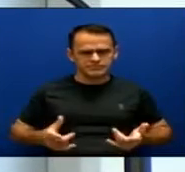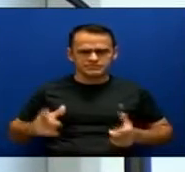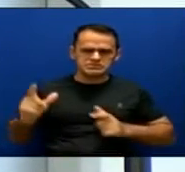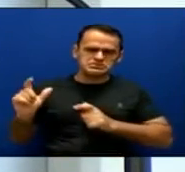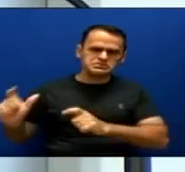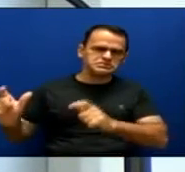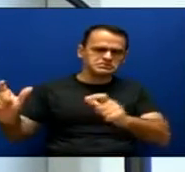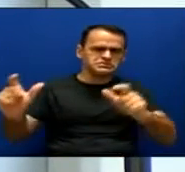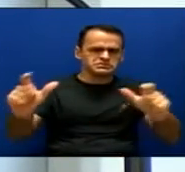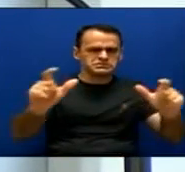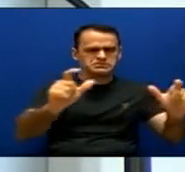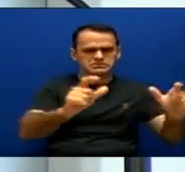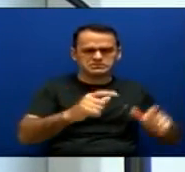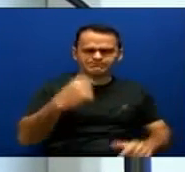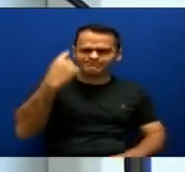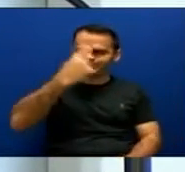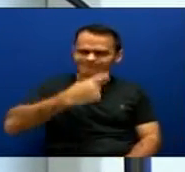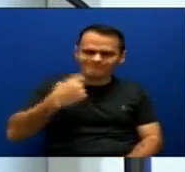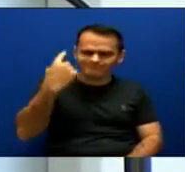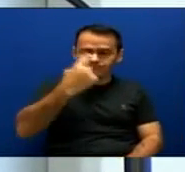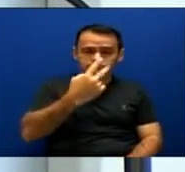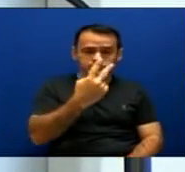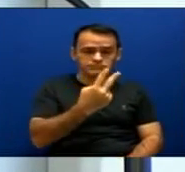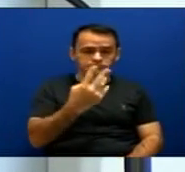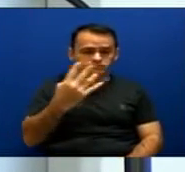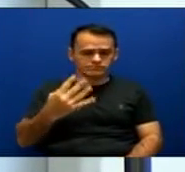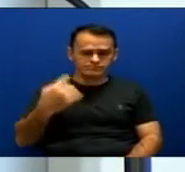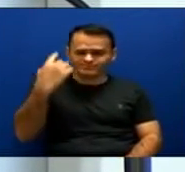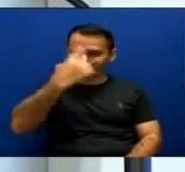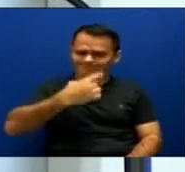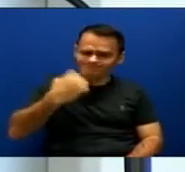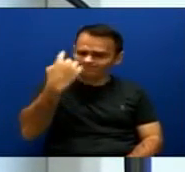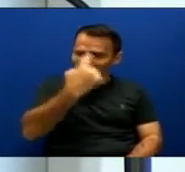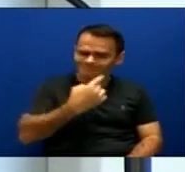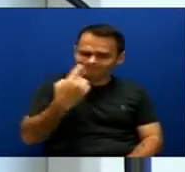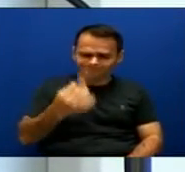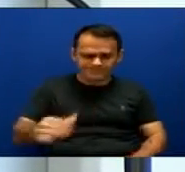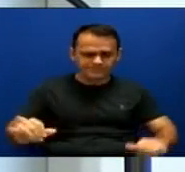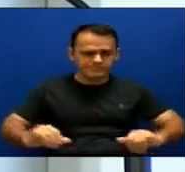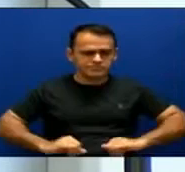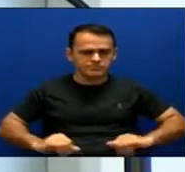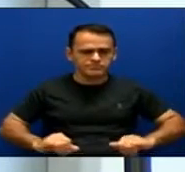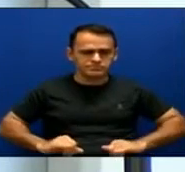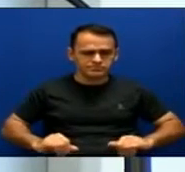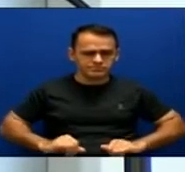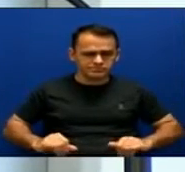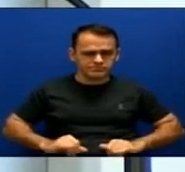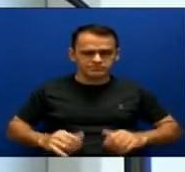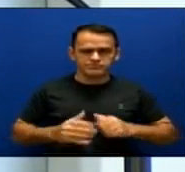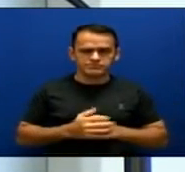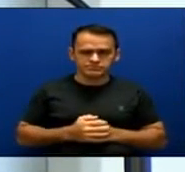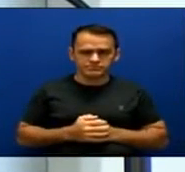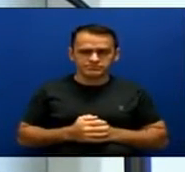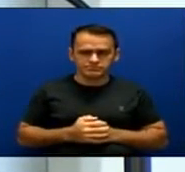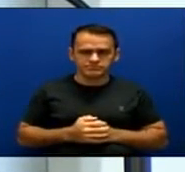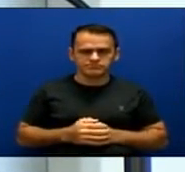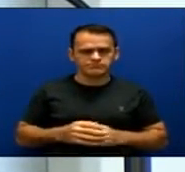seus ambientes por 24 horas diárias ininterruptamente, com a psique totalmente